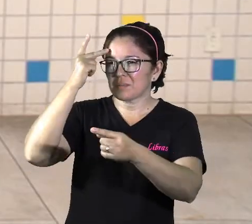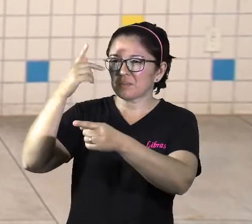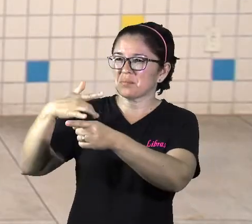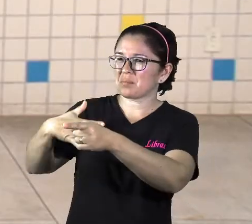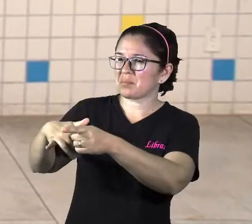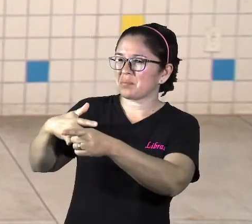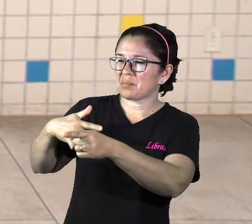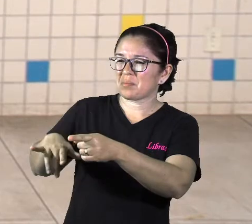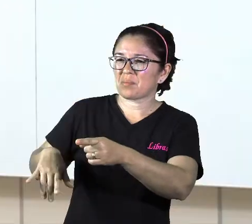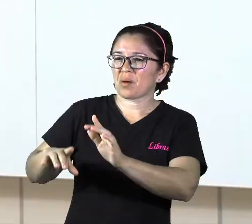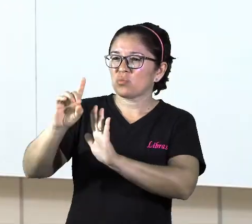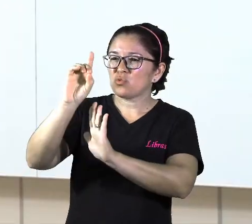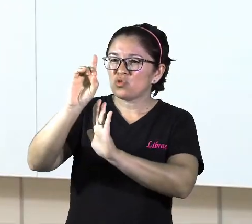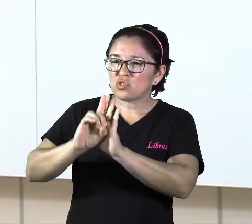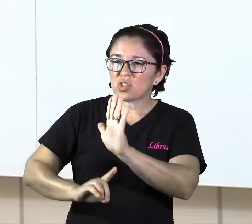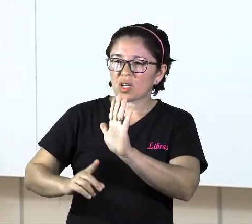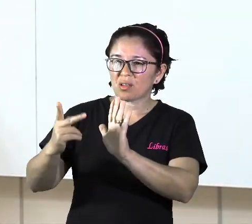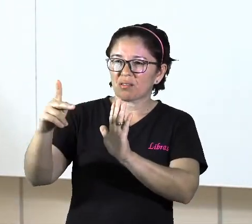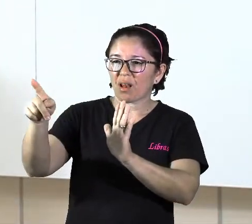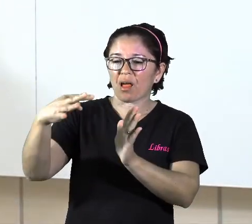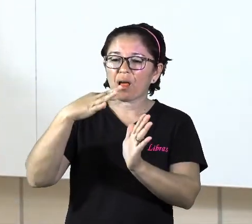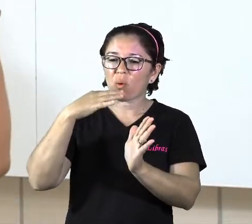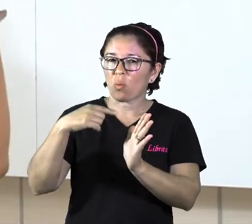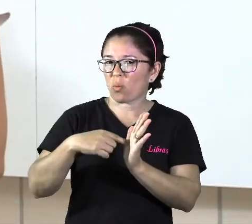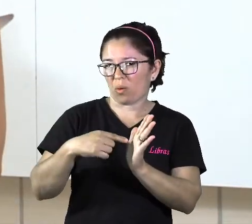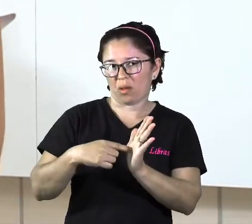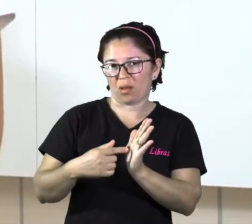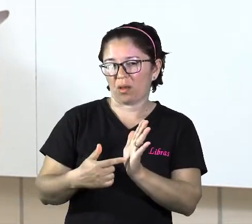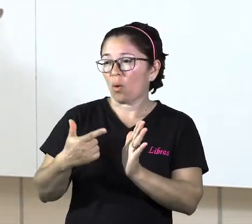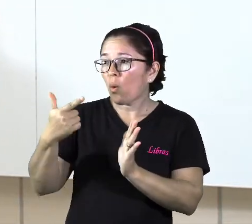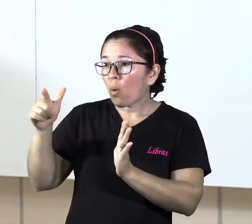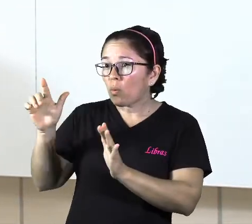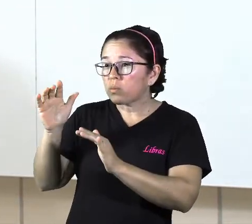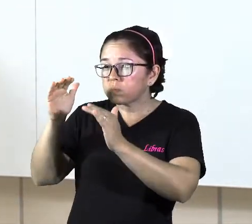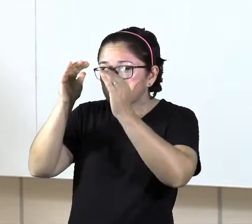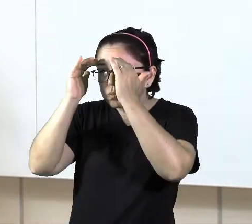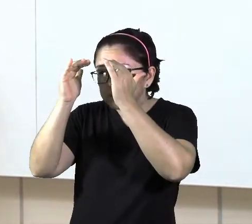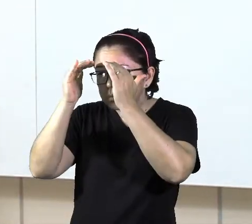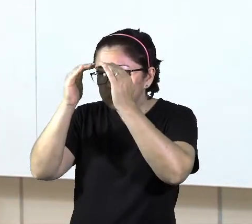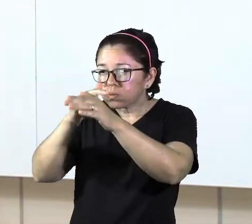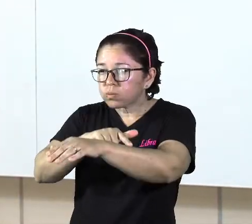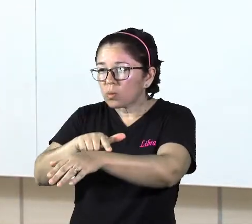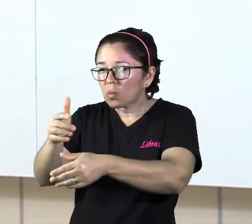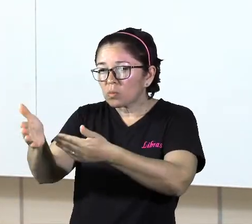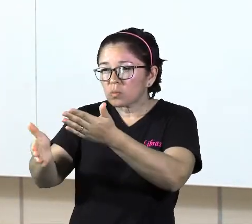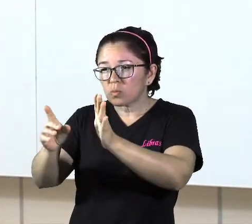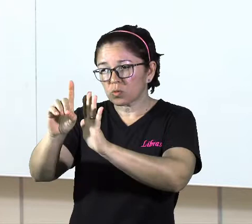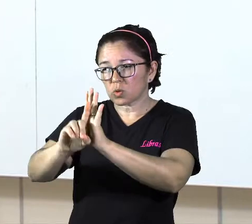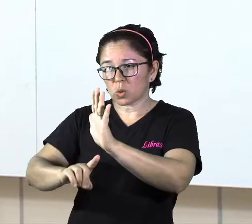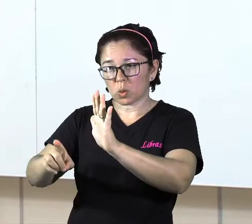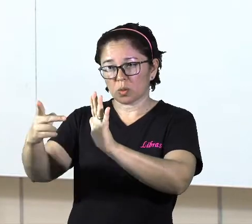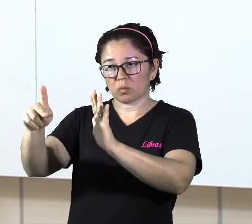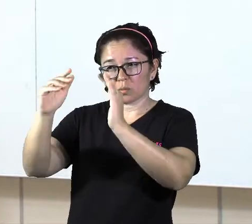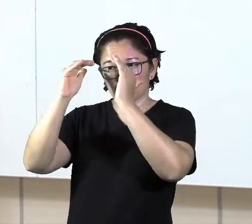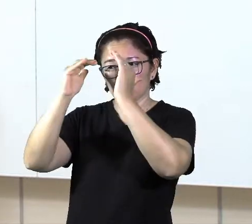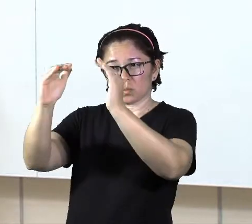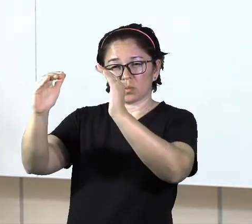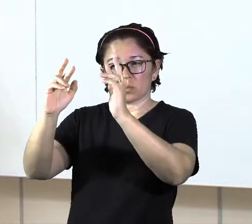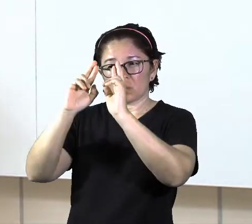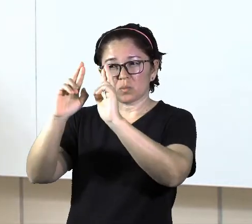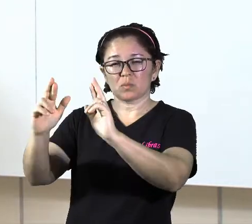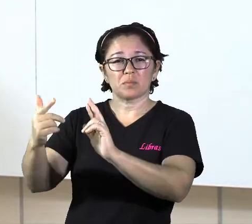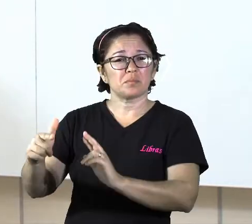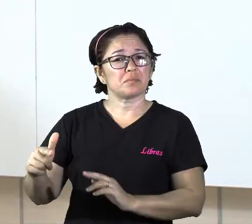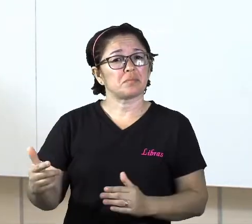E agora vamos à nossa aula. Meninos, vocês sabem como que surgiu a escrita? Quando que ela